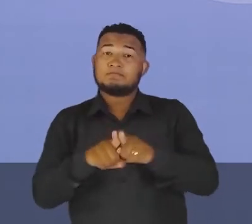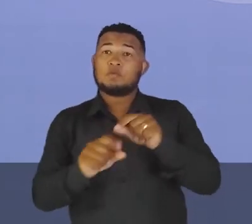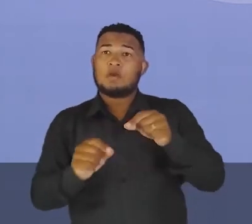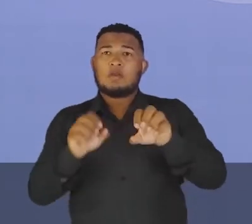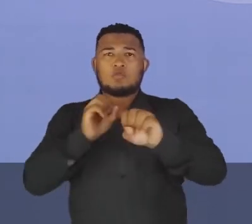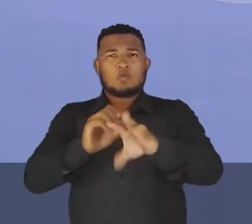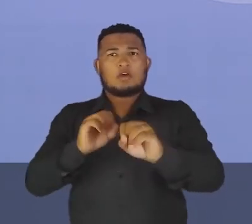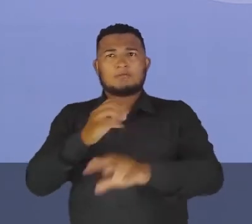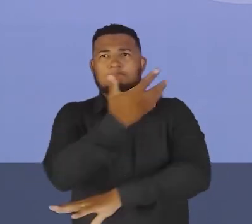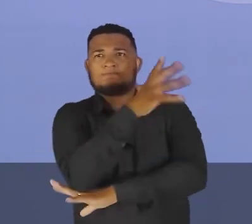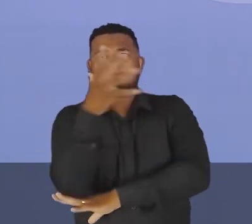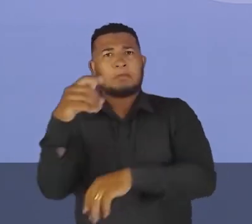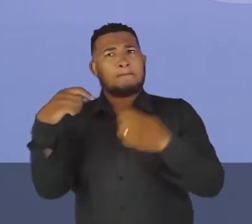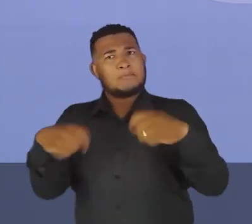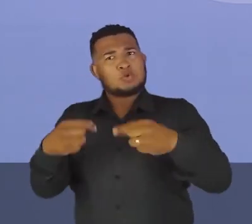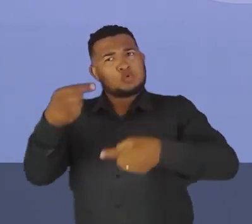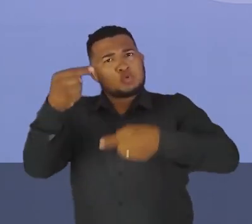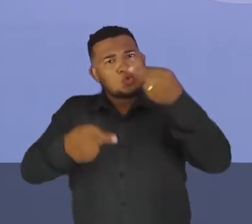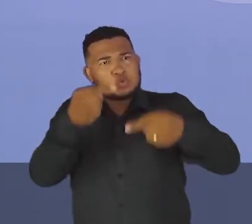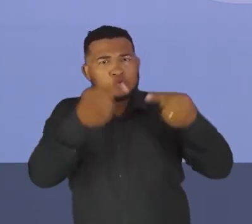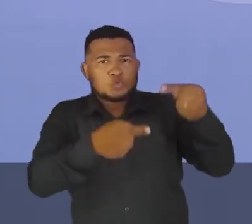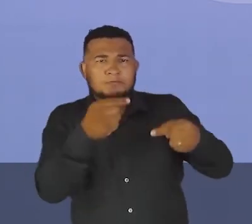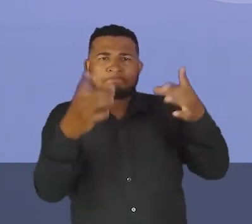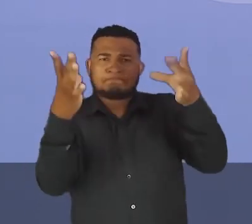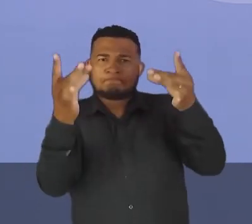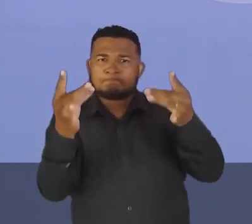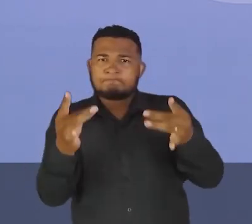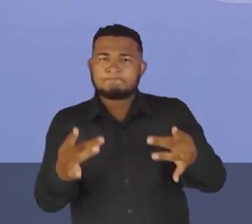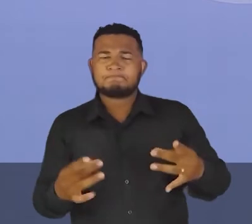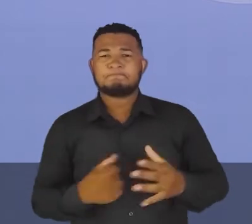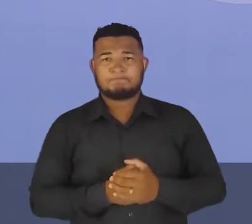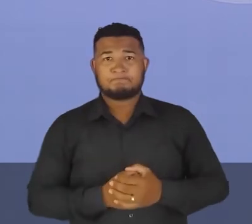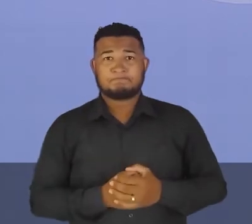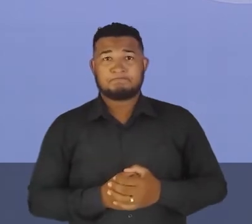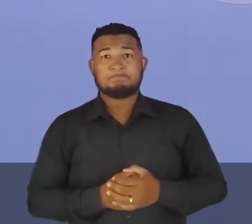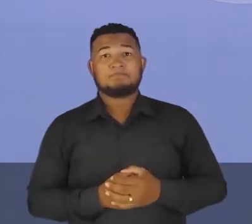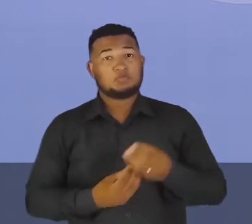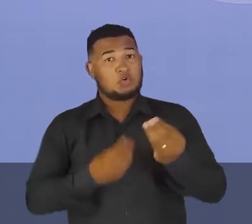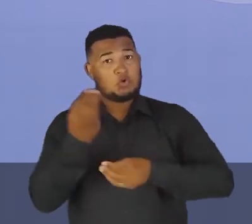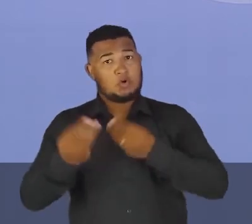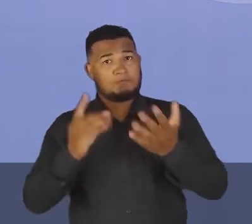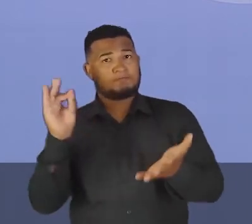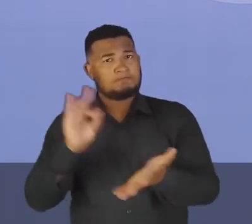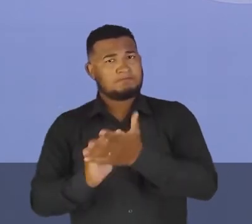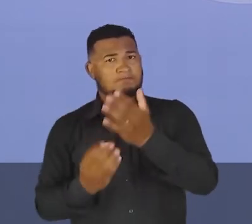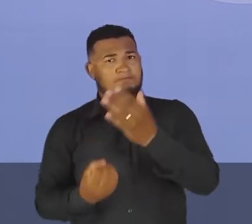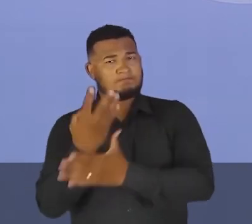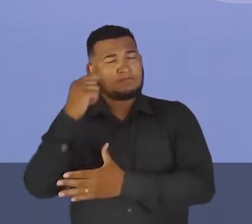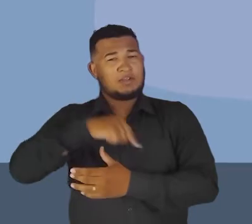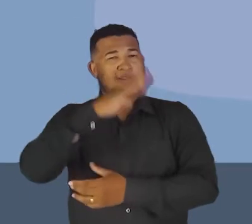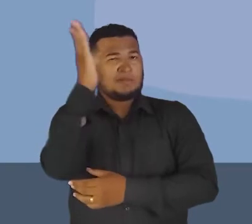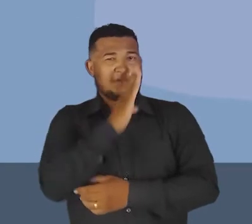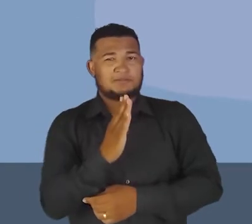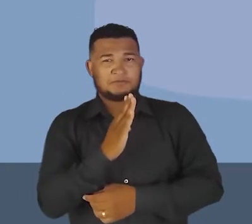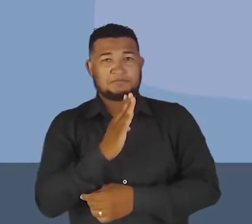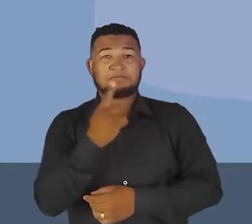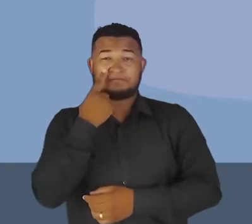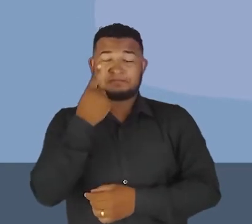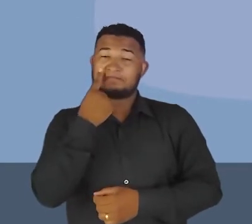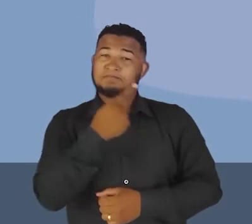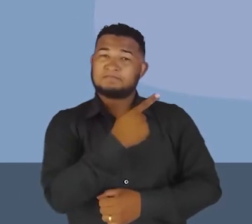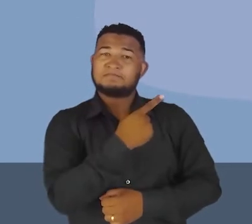discutida de forma muito criteriosa, tá? Então, vamos continuar aqui. Como é que foi, então, né? Que surgiu no Brasil? Olha lá na telinha.